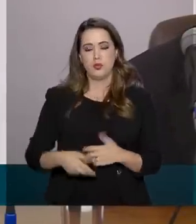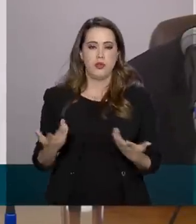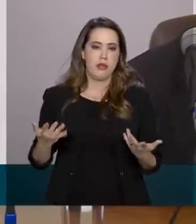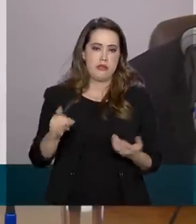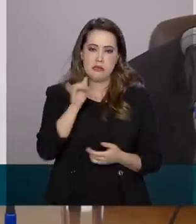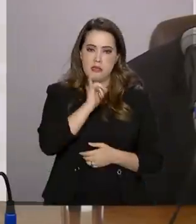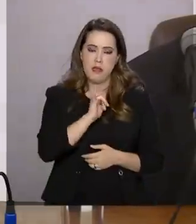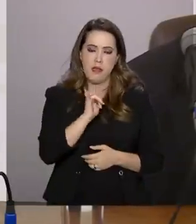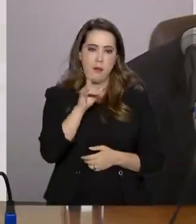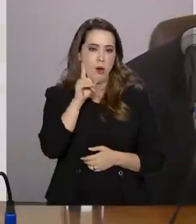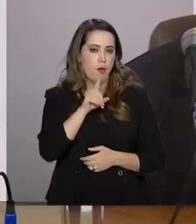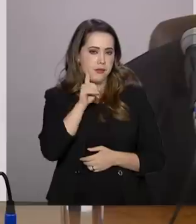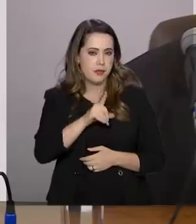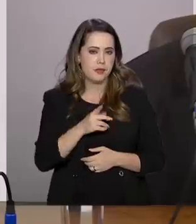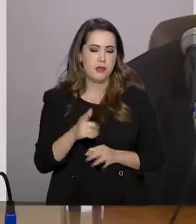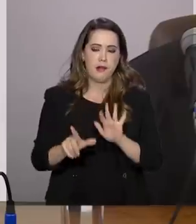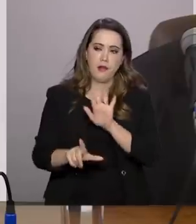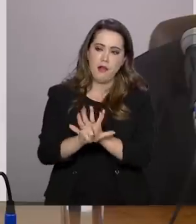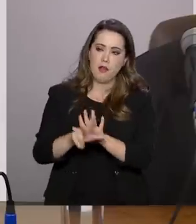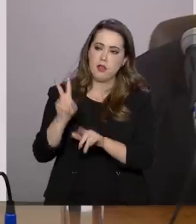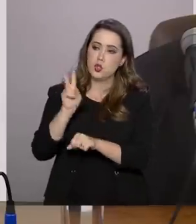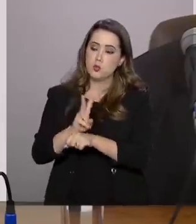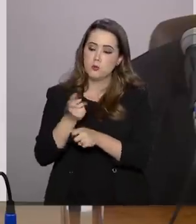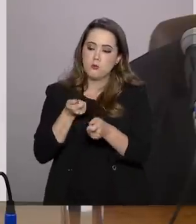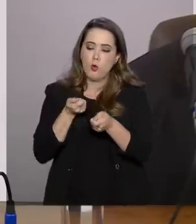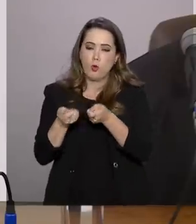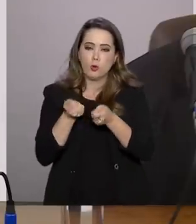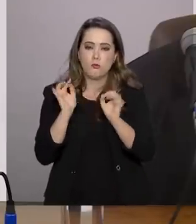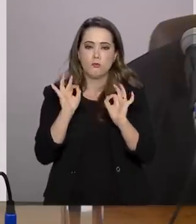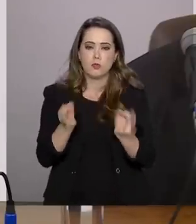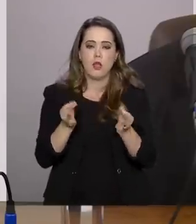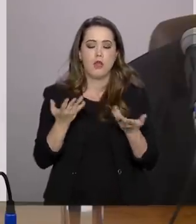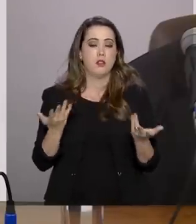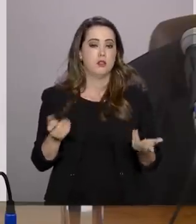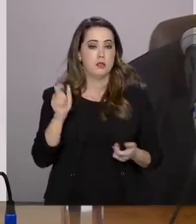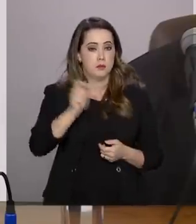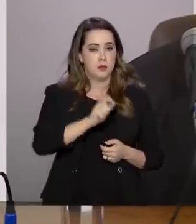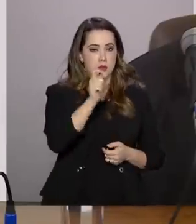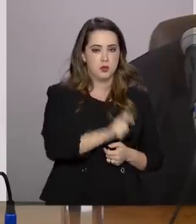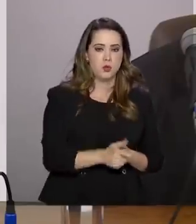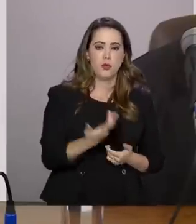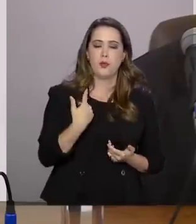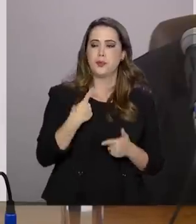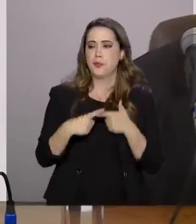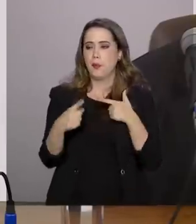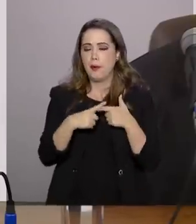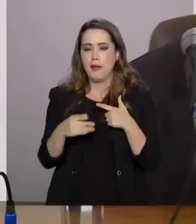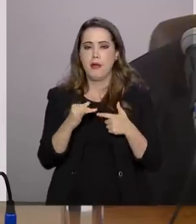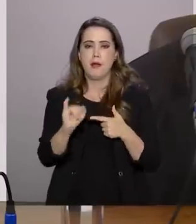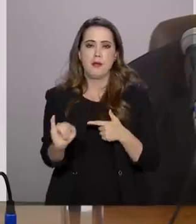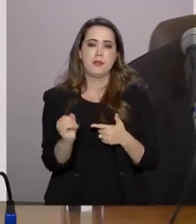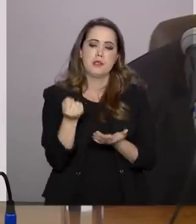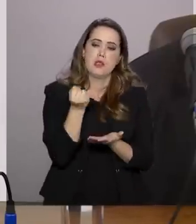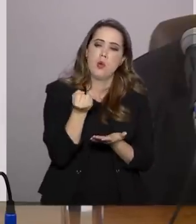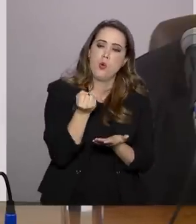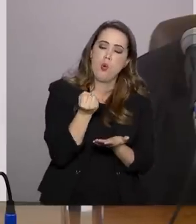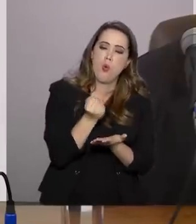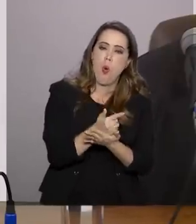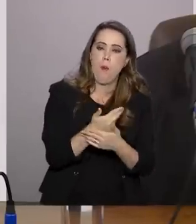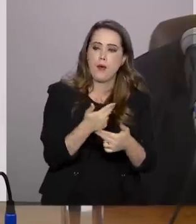exemplo, como os Estados Unidos, que têm leis de proteção rigorosas. O consumidor acaba sendo lesado por contrafação